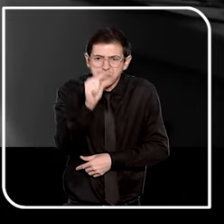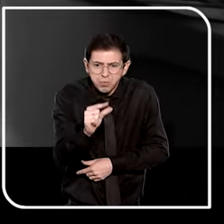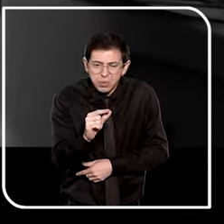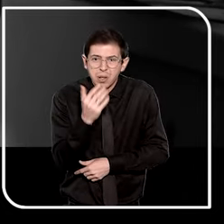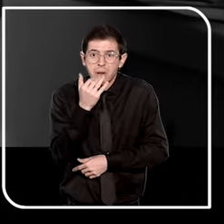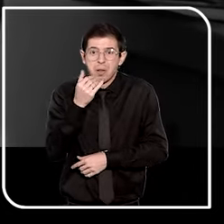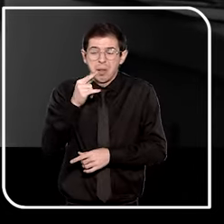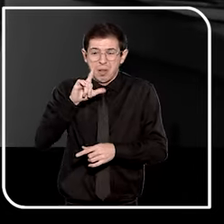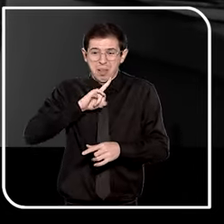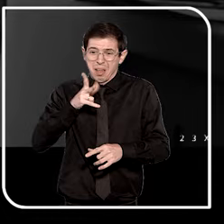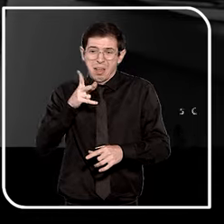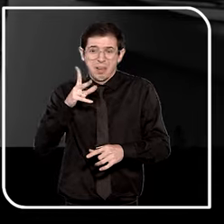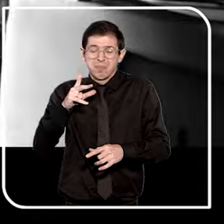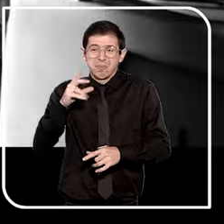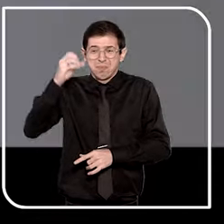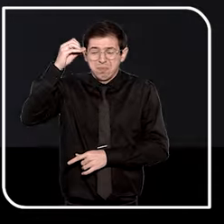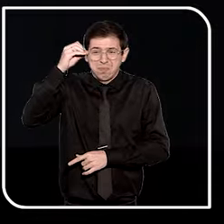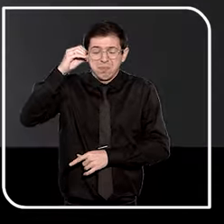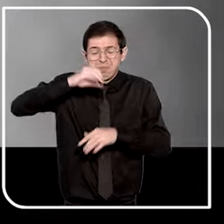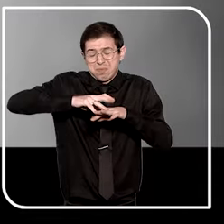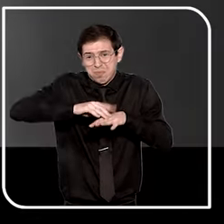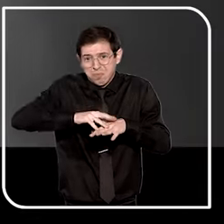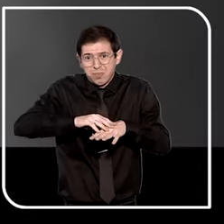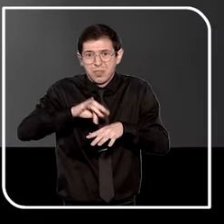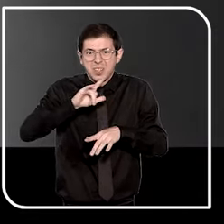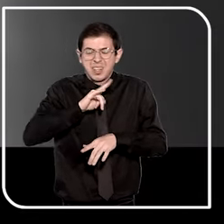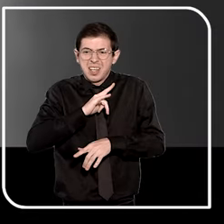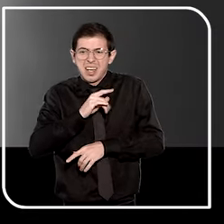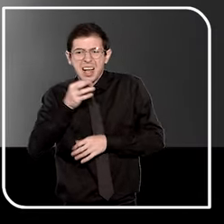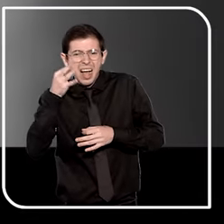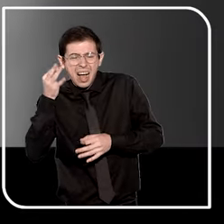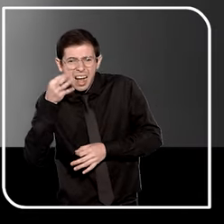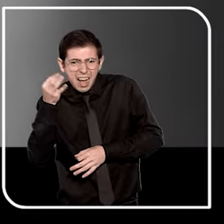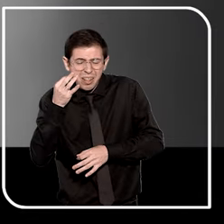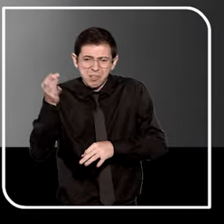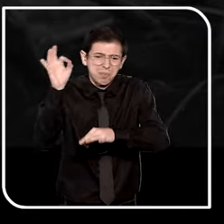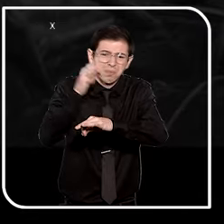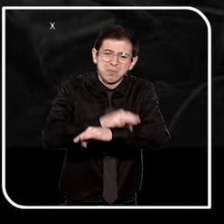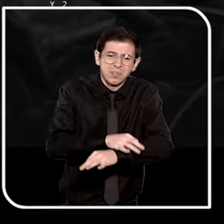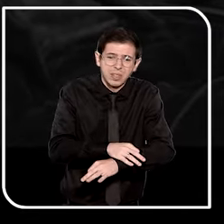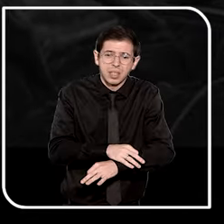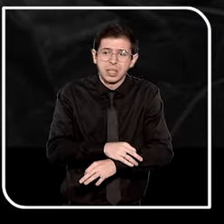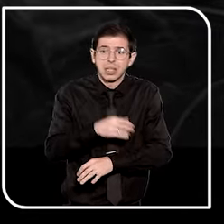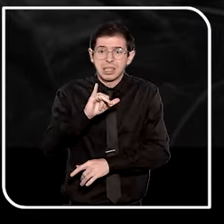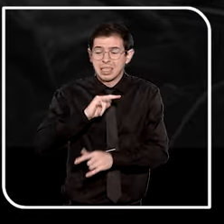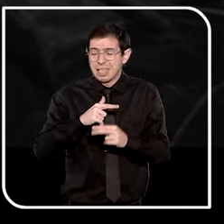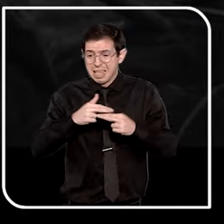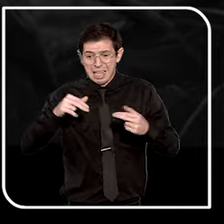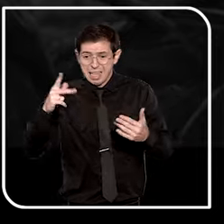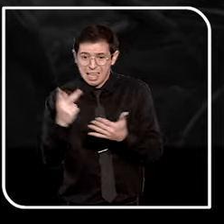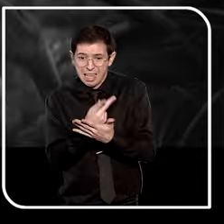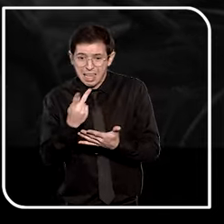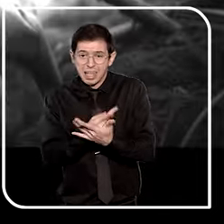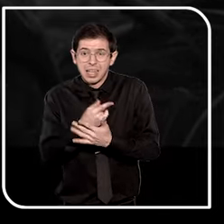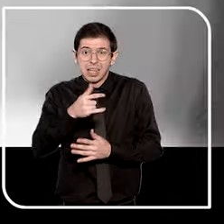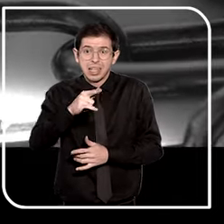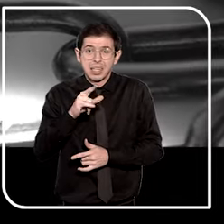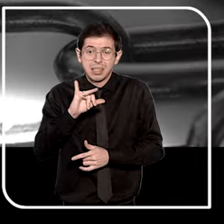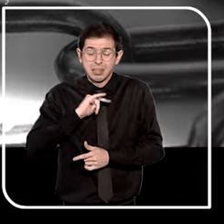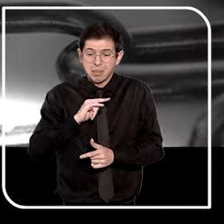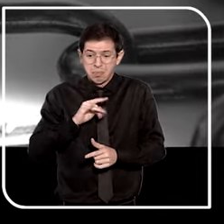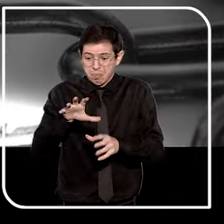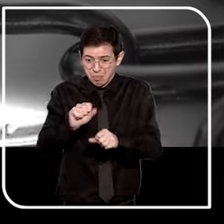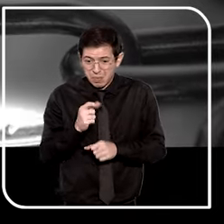vencida, cheio de rato na cozinha, cheio de cervejo, mordia nosso corpo, se a gente errasse e cravasse nosso dinheiro